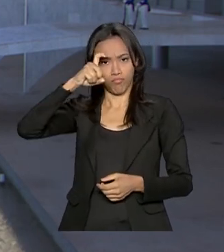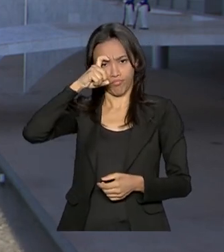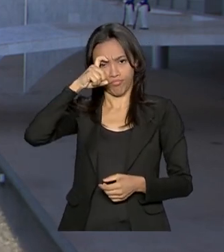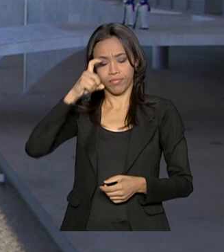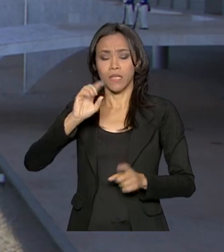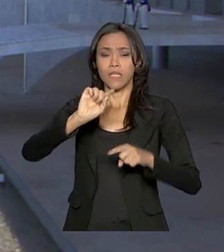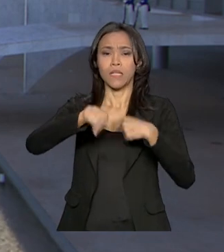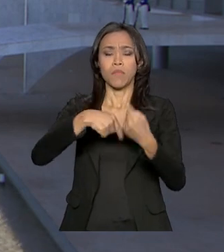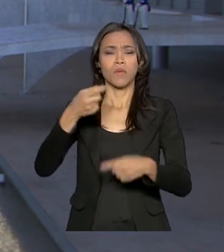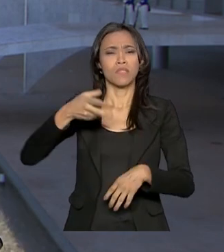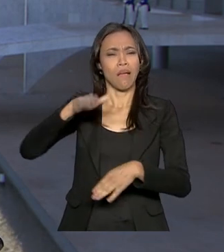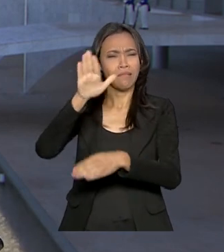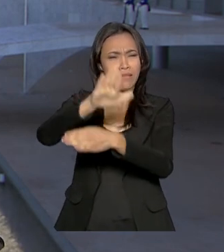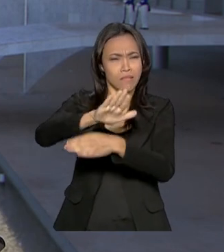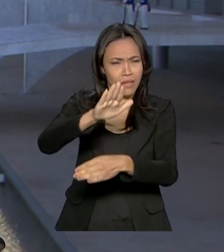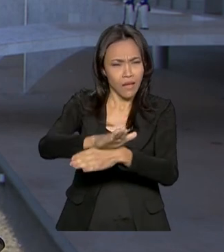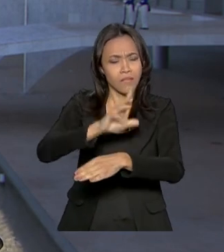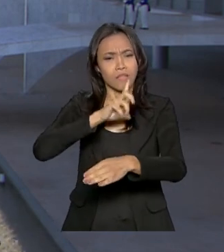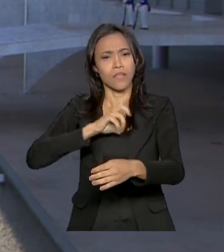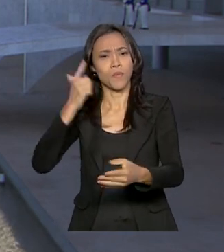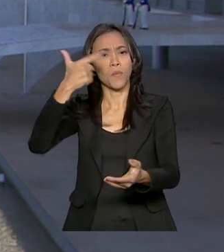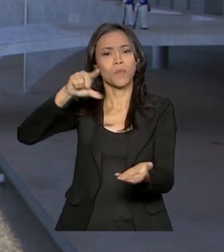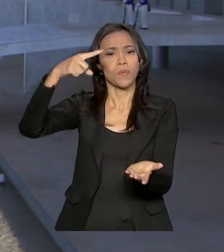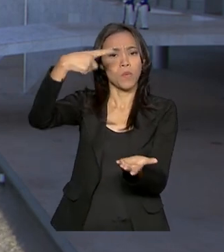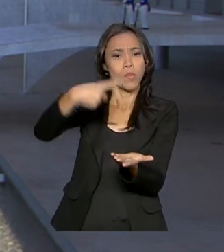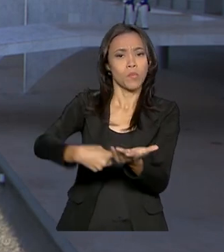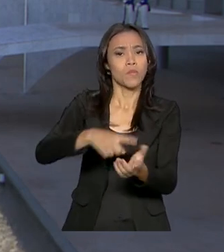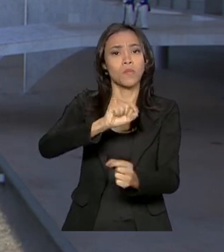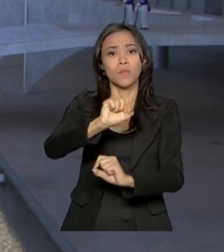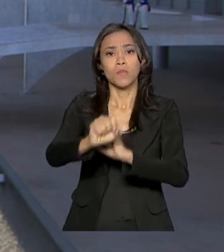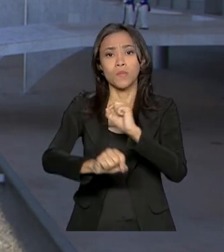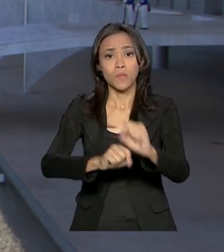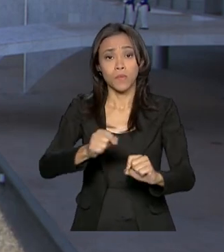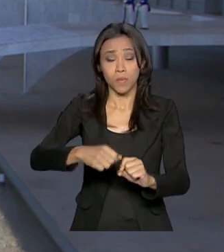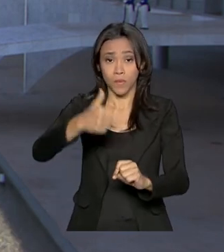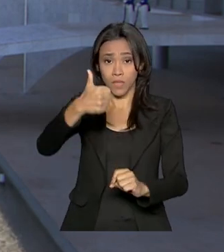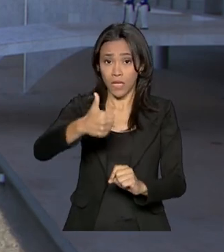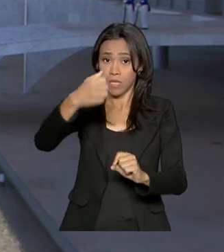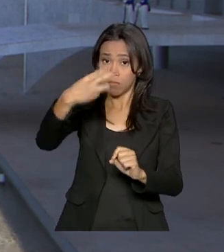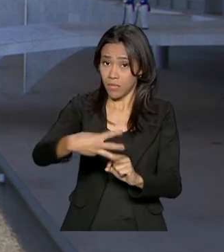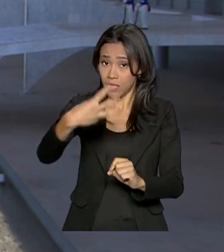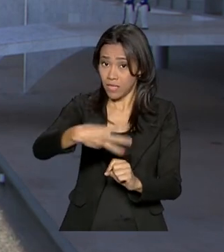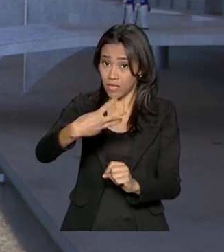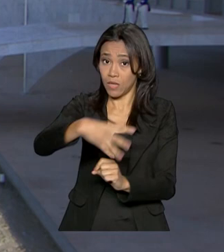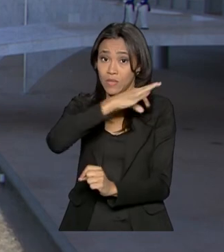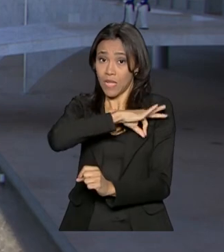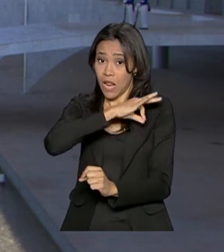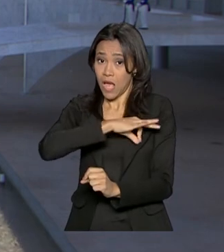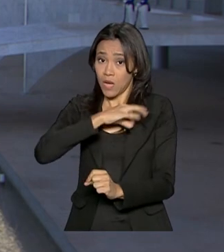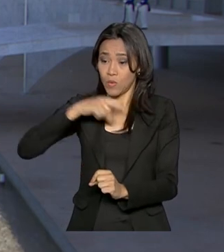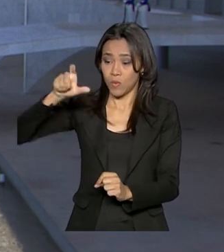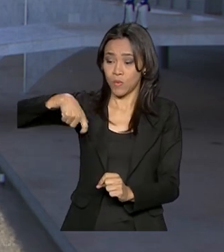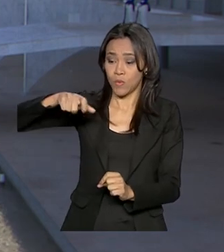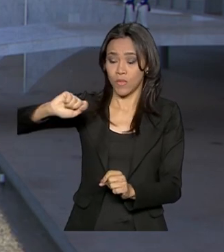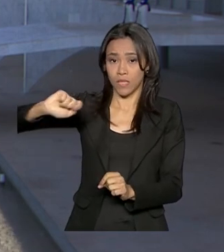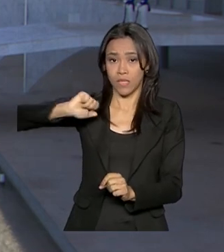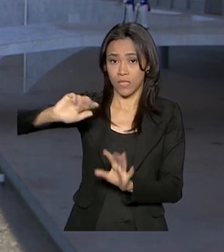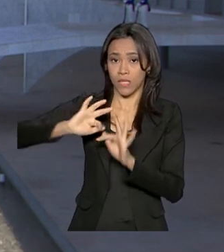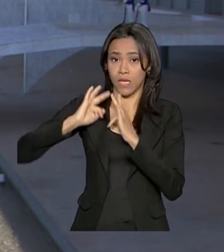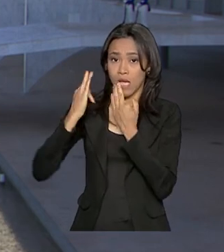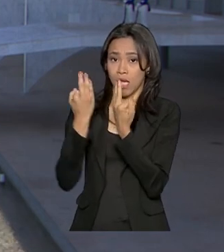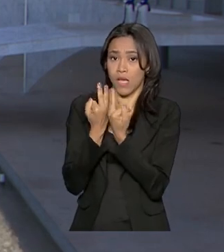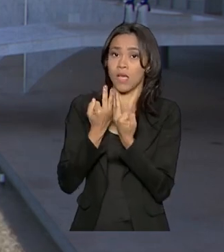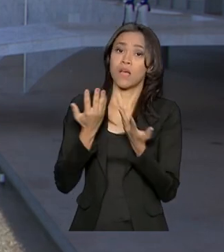marcada aí uma solenidade para a concessão do 13º salário do Bolsa Família. E neste mesmo evento está